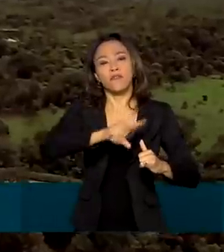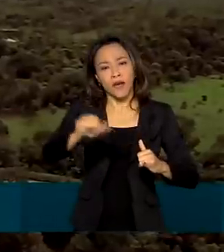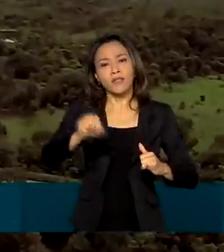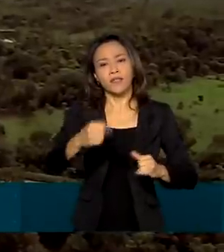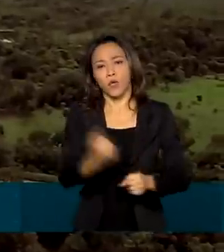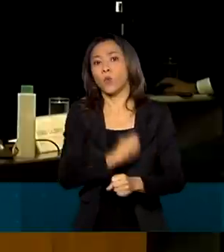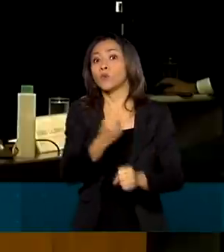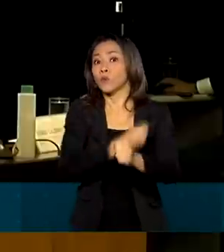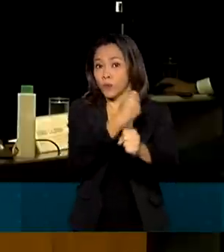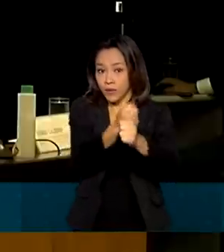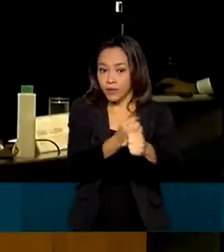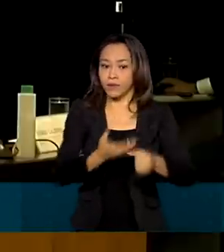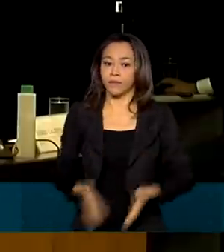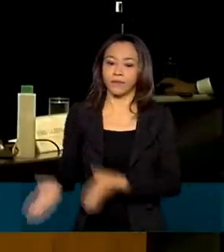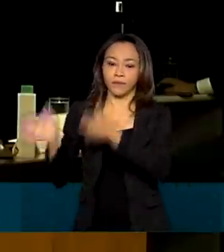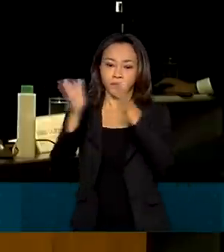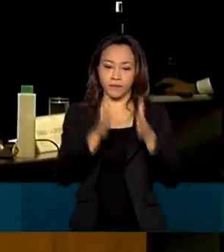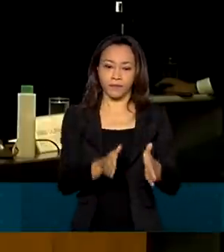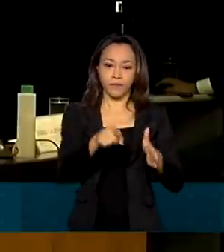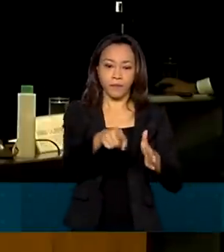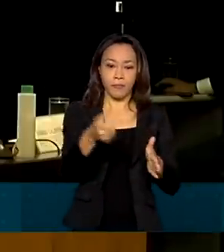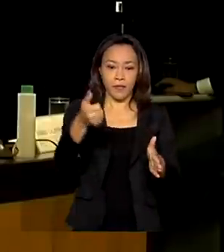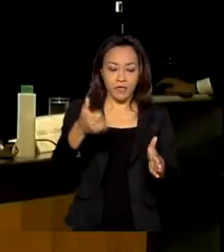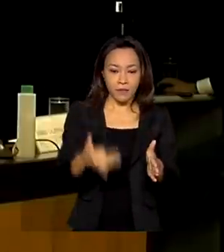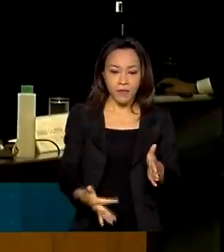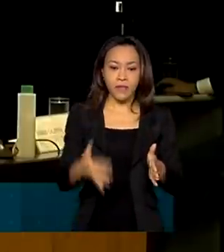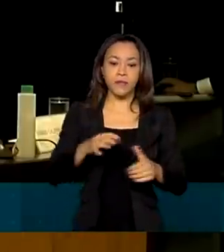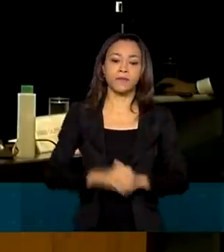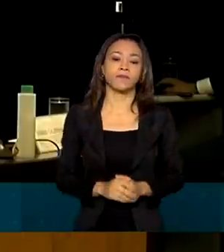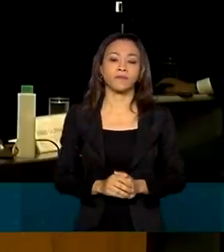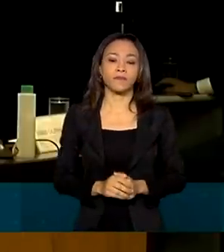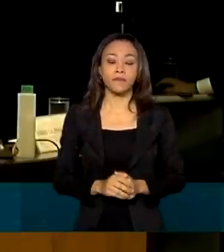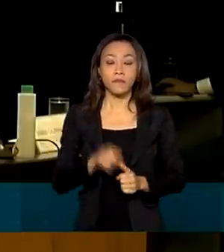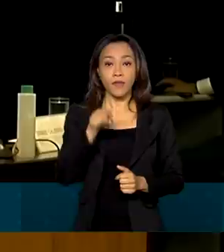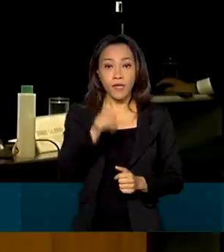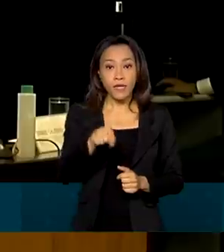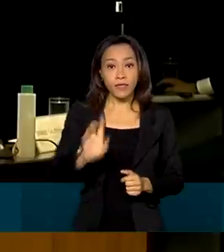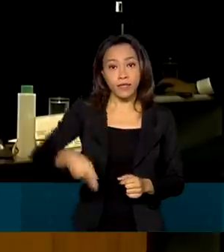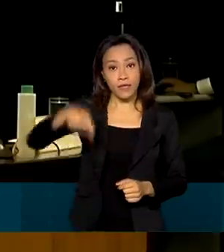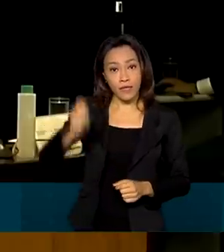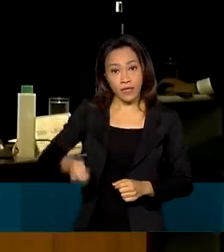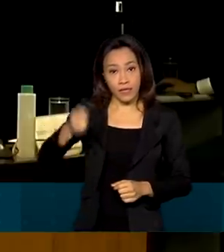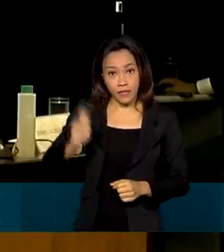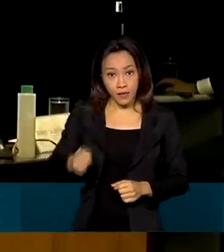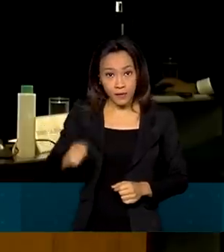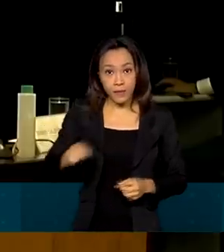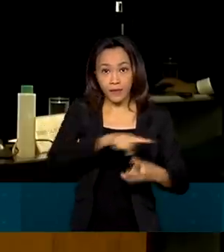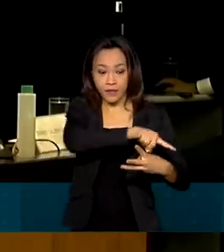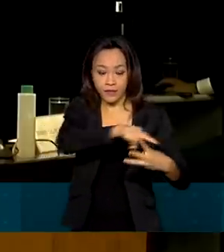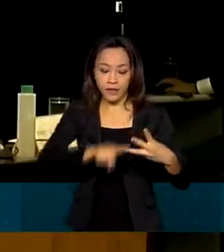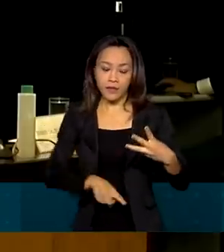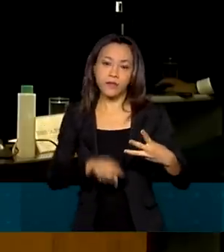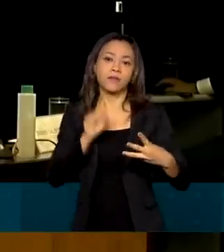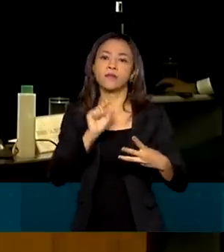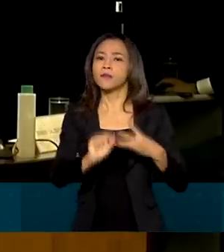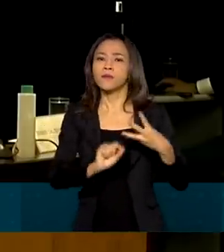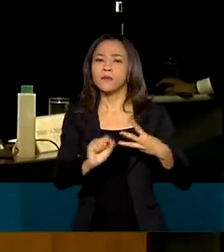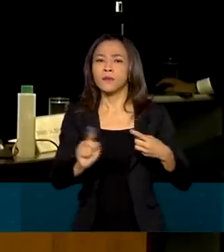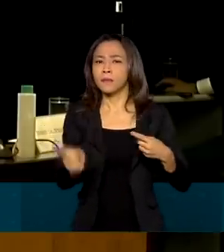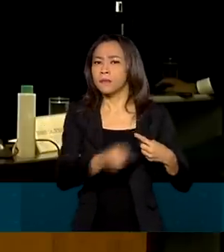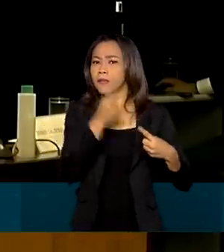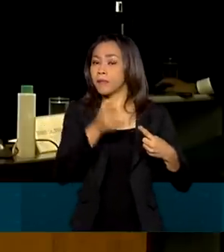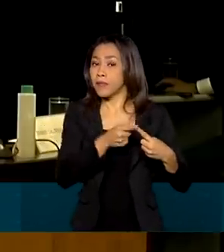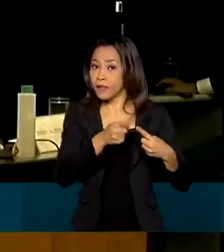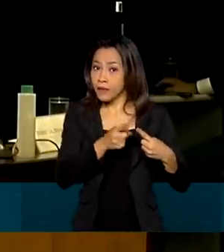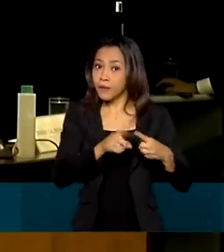construídas. Todo leilão, sobretudo de Energia Nova, busca atender três grandes aspectos. E quais são esses aspectos? Primeiro,